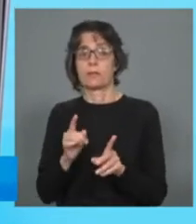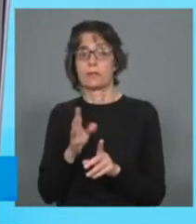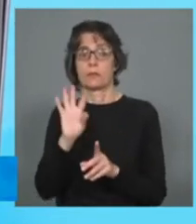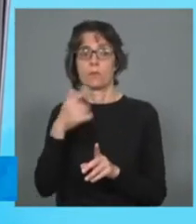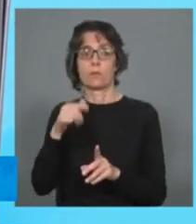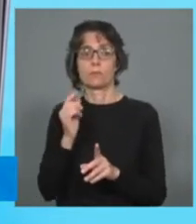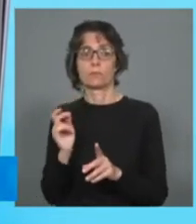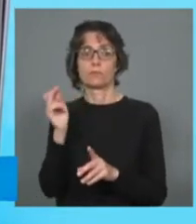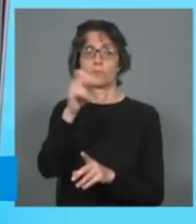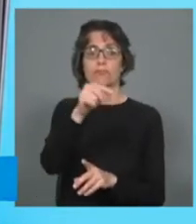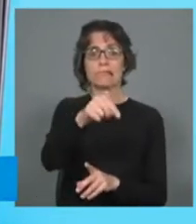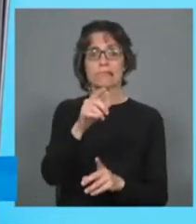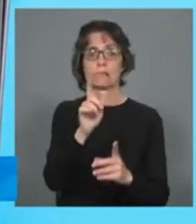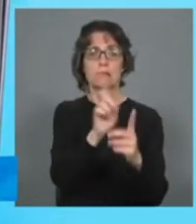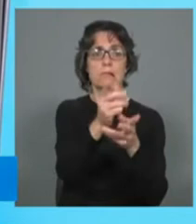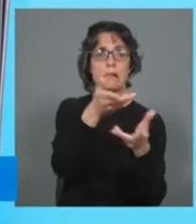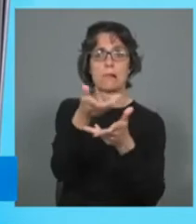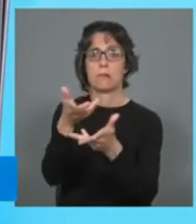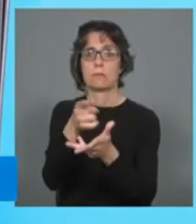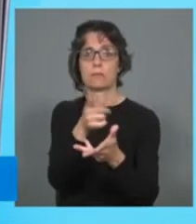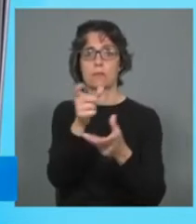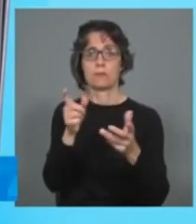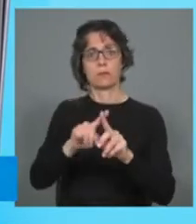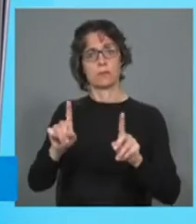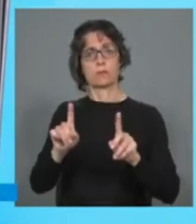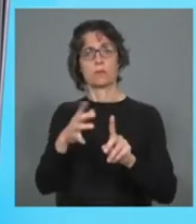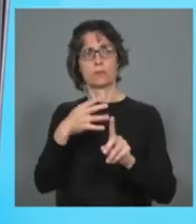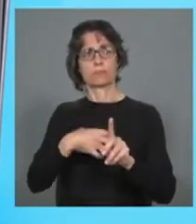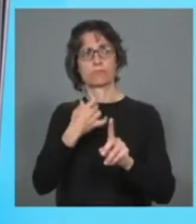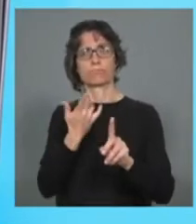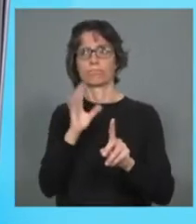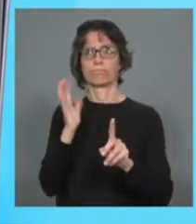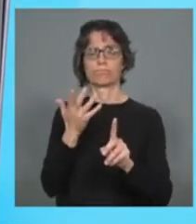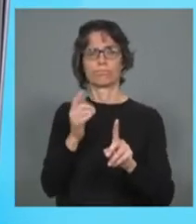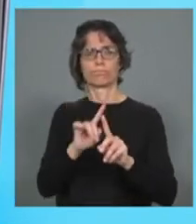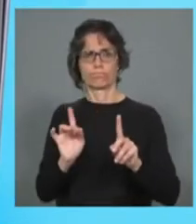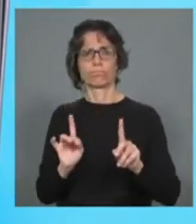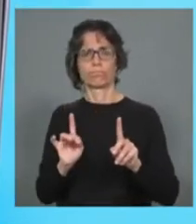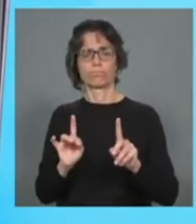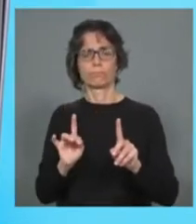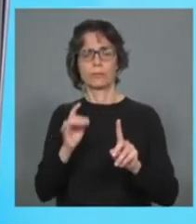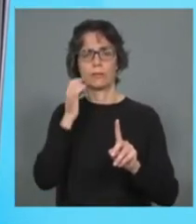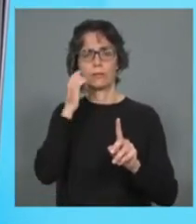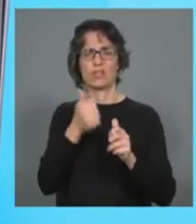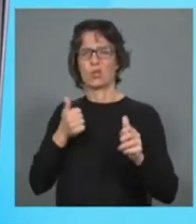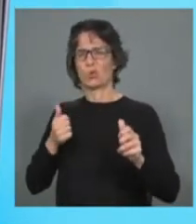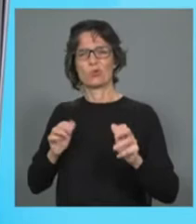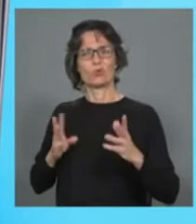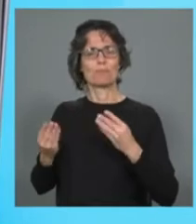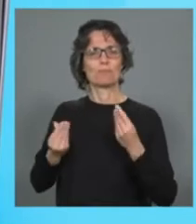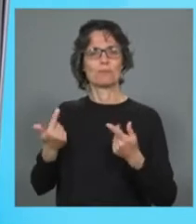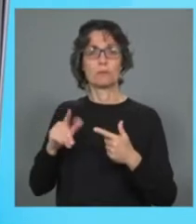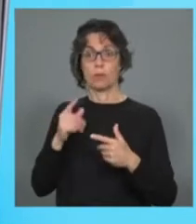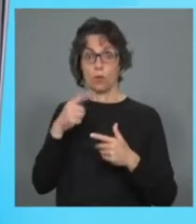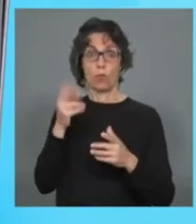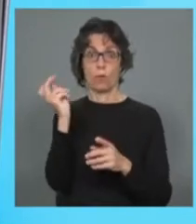convivermos com as pessoas é completamente diferente e ficamos com outra perceção da realidade. Porque nós próprios olhamos à nossa volta